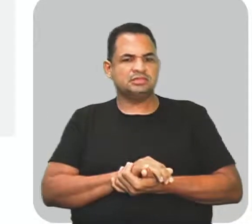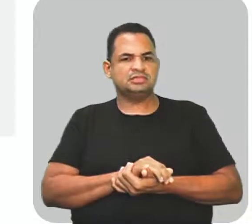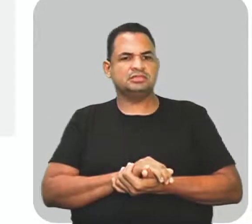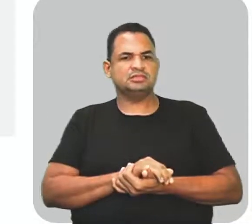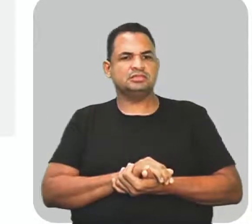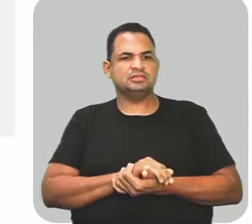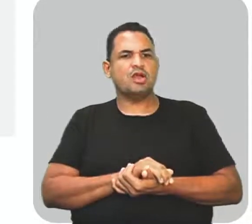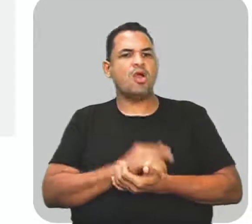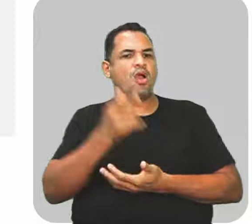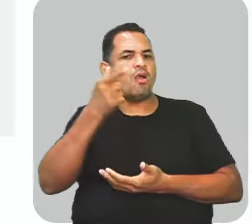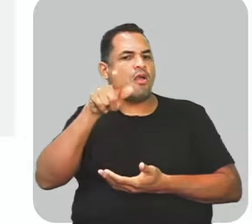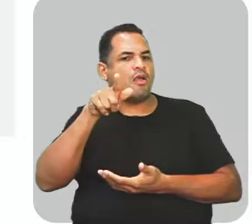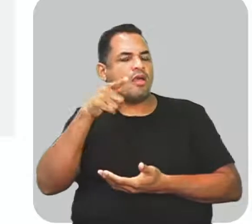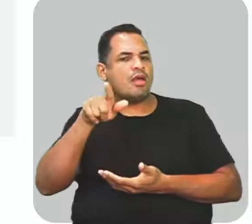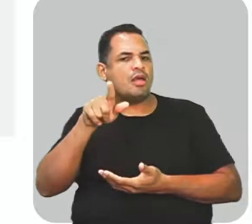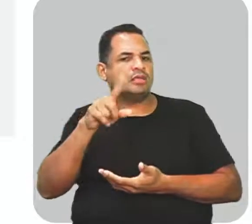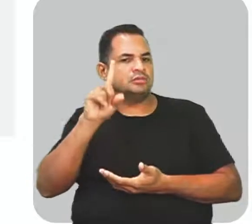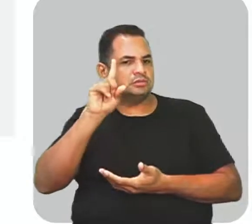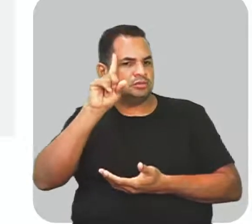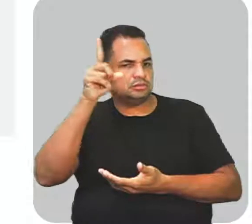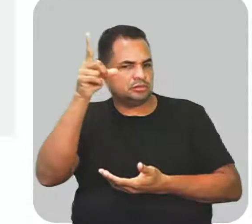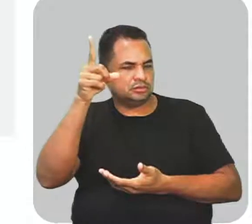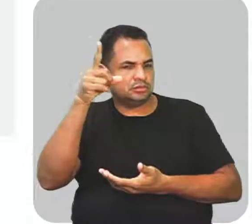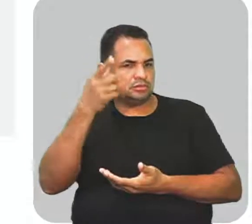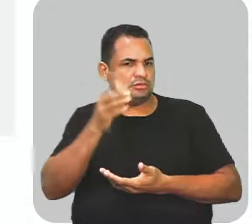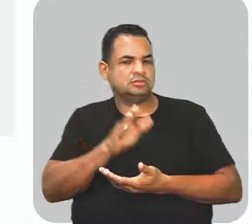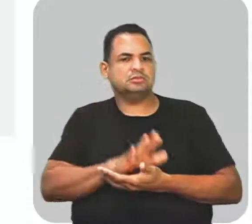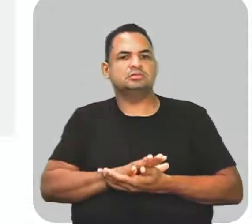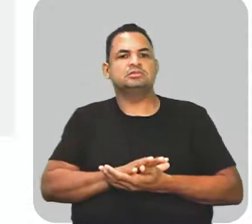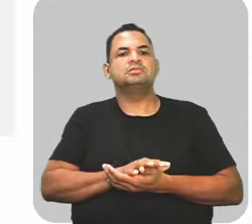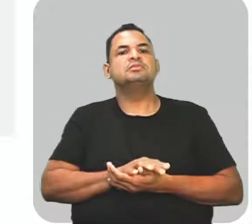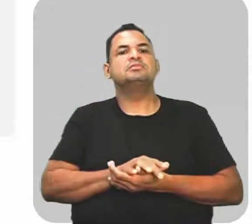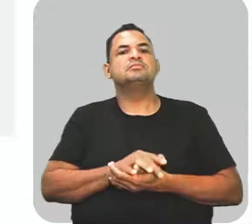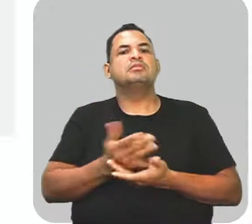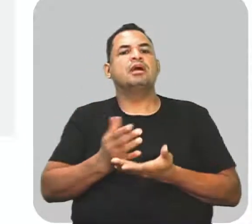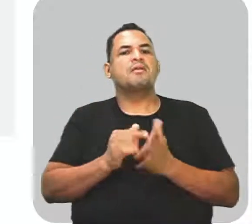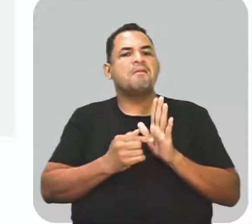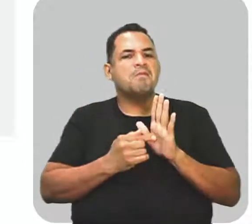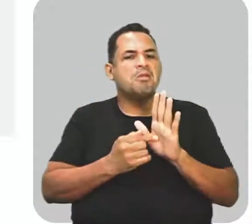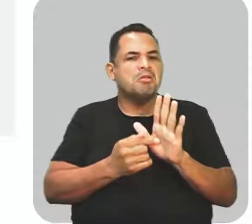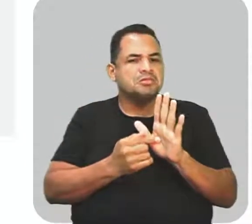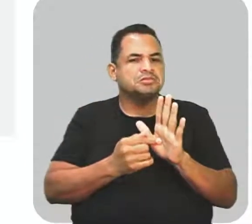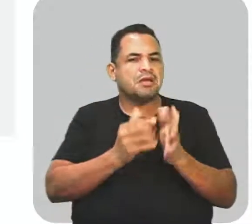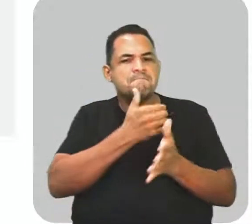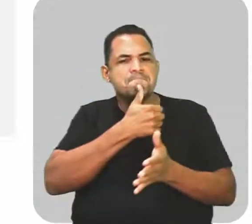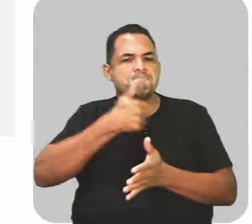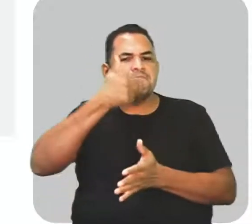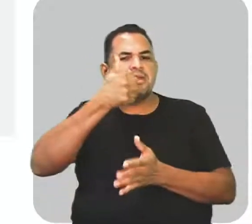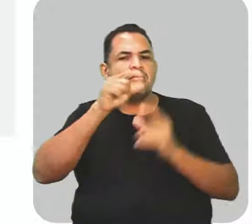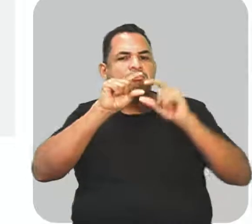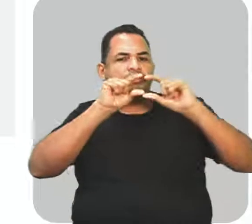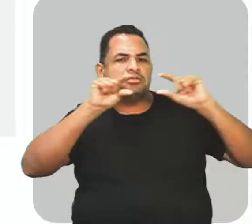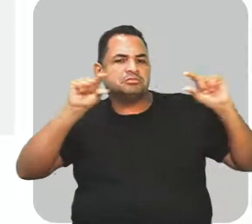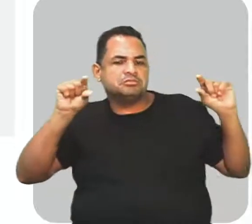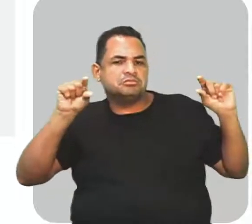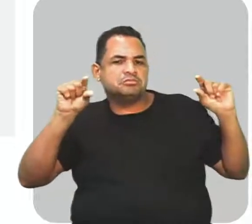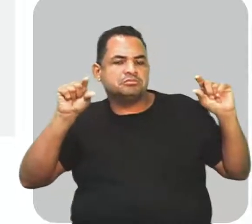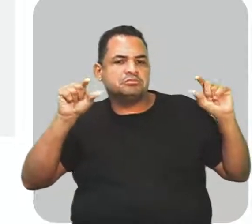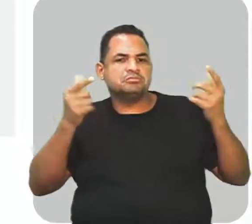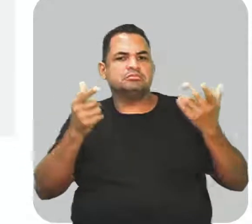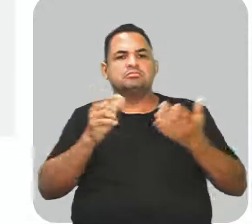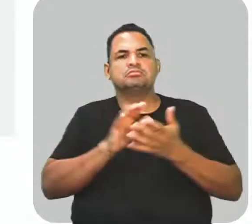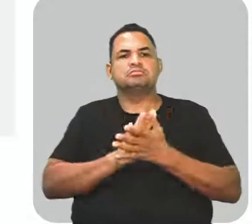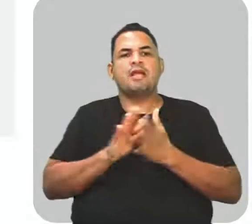repetição de ideias para fazer esse destaque maior dentro da sua estrutura frasal, né? Aí